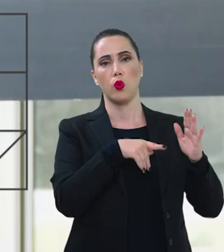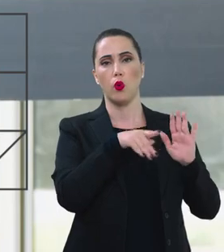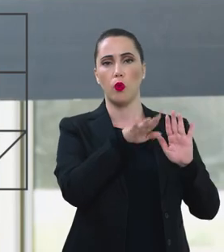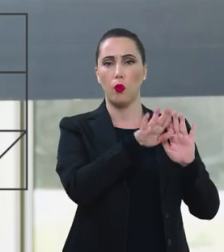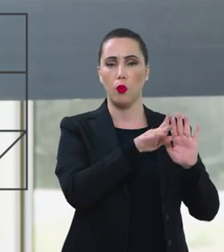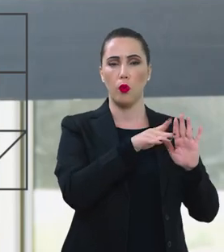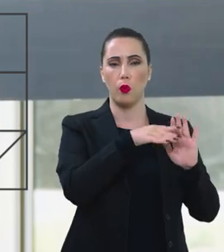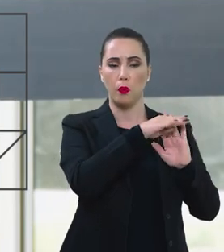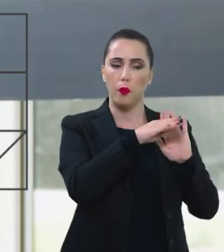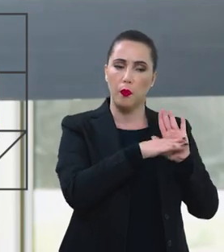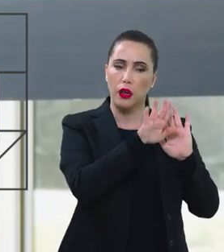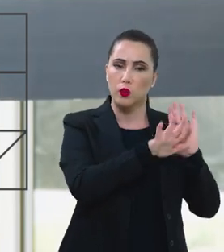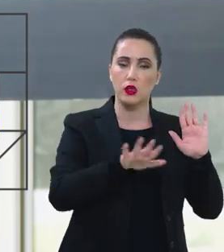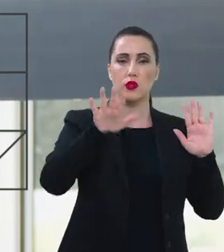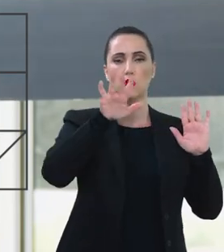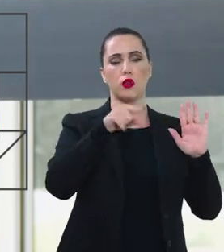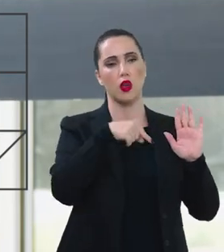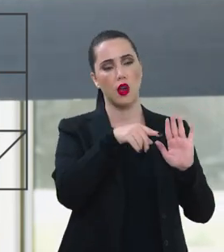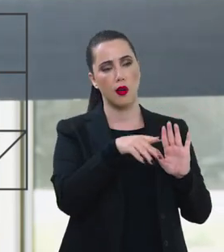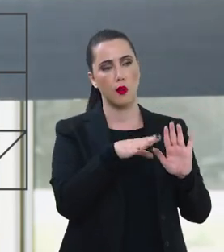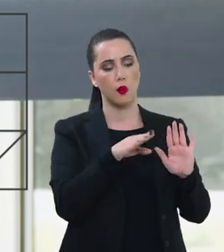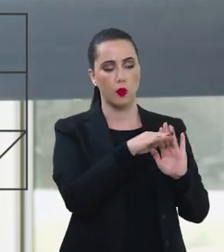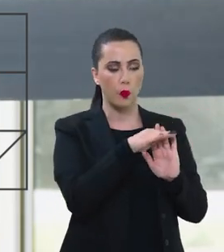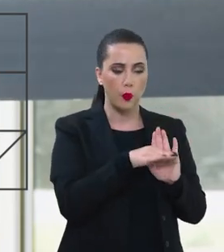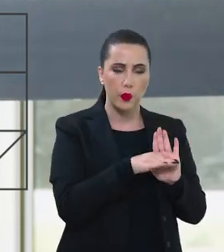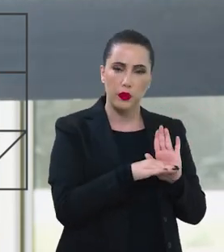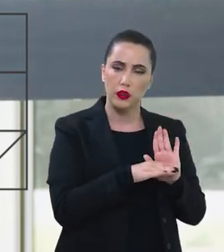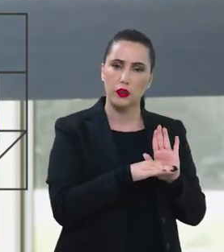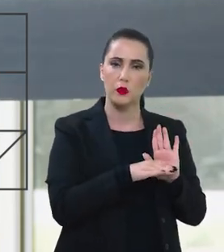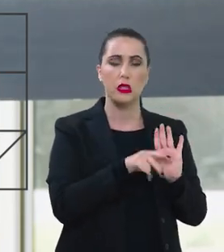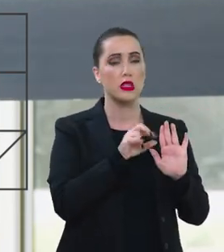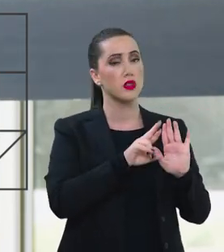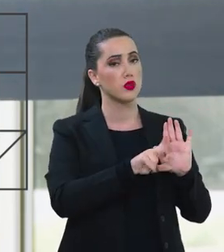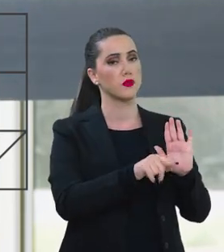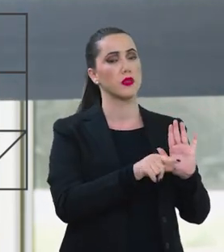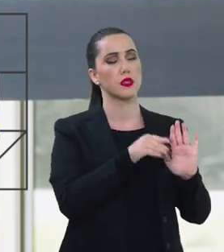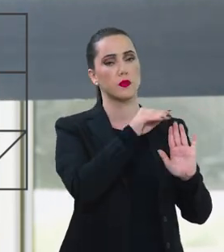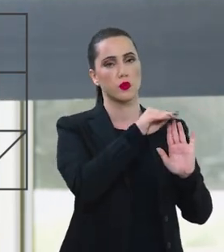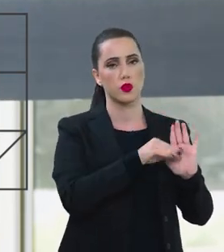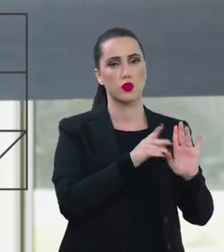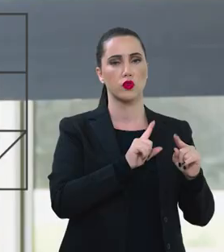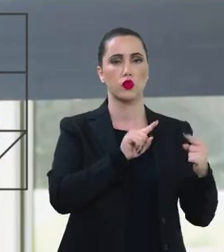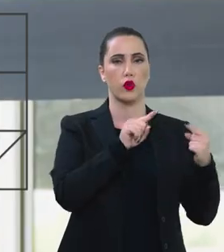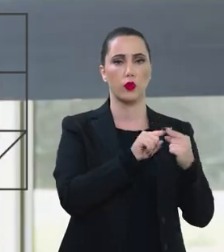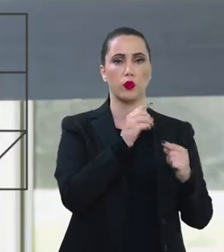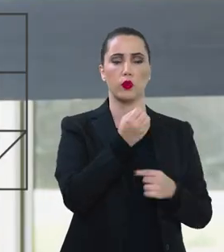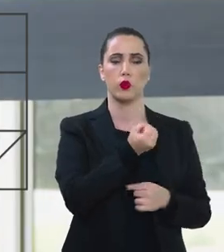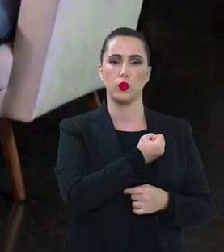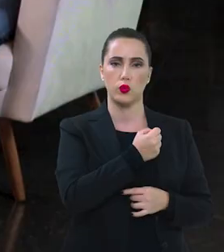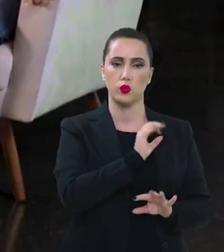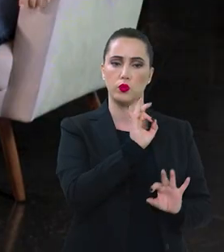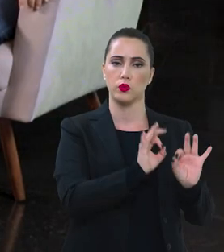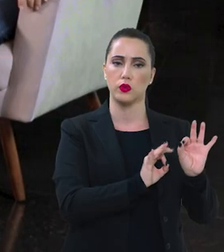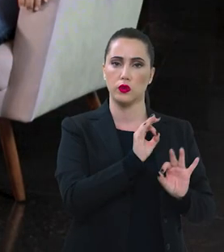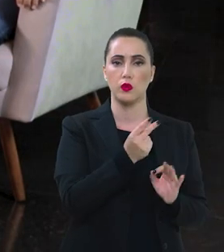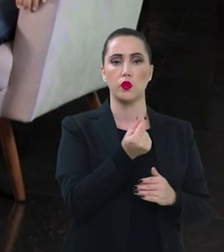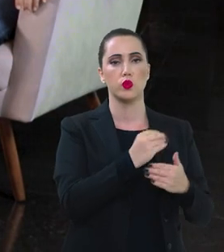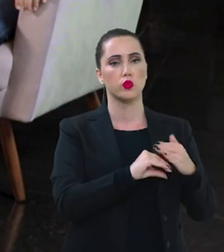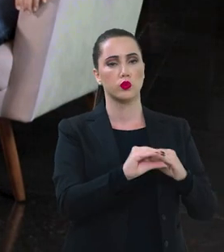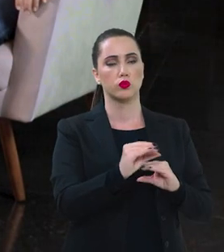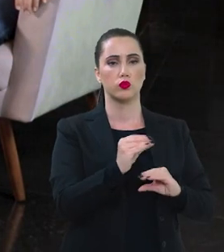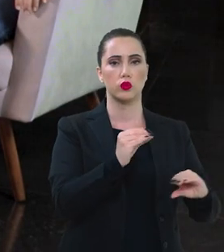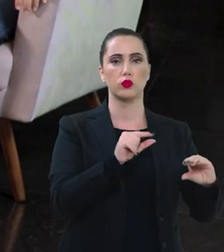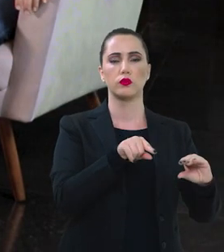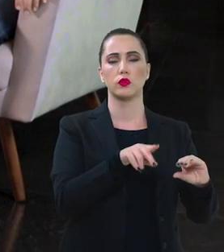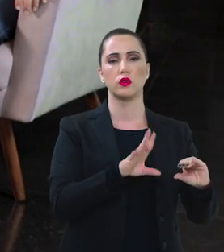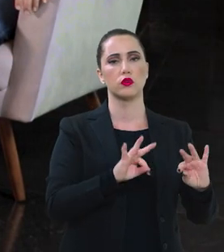de Segurança com o Programa Nacional de Segurança Pública com Cidadania, com base nos indicadores e nos critérios para a distribuição